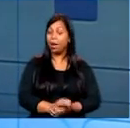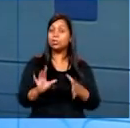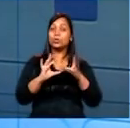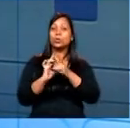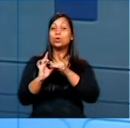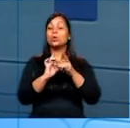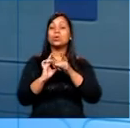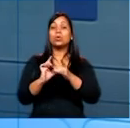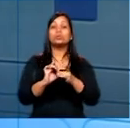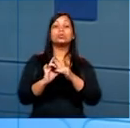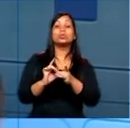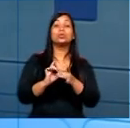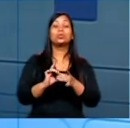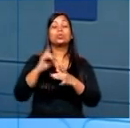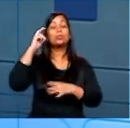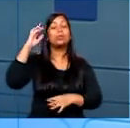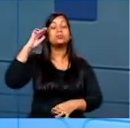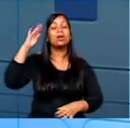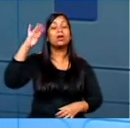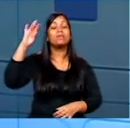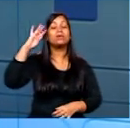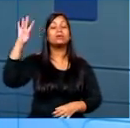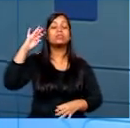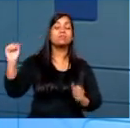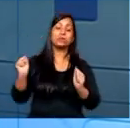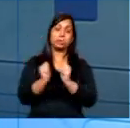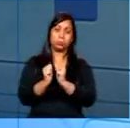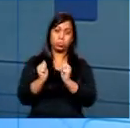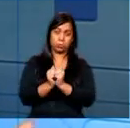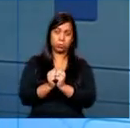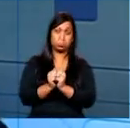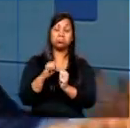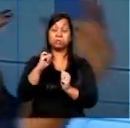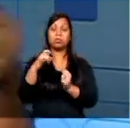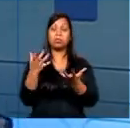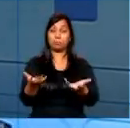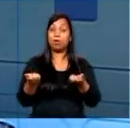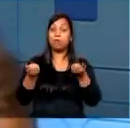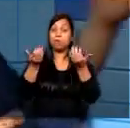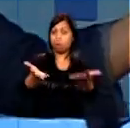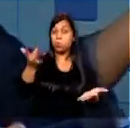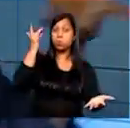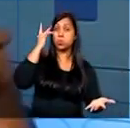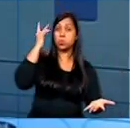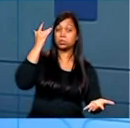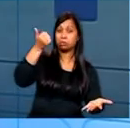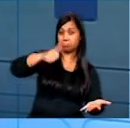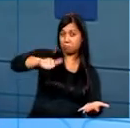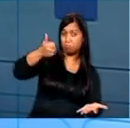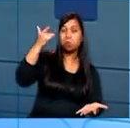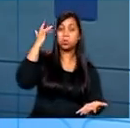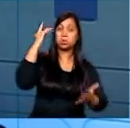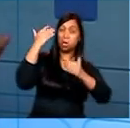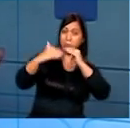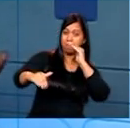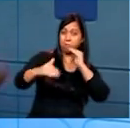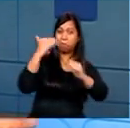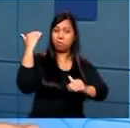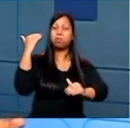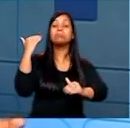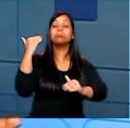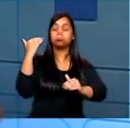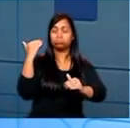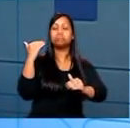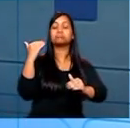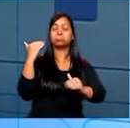com essa filosofia que a gente tem por trás. Então, se a gente quer fornecer consciência crítica, a gente quer fornecer minimamente a